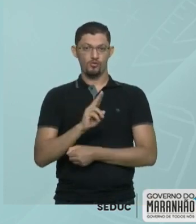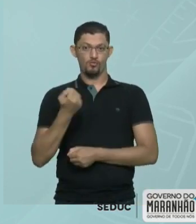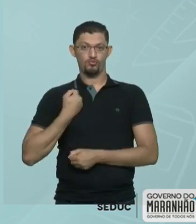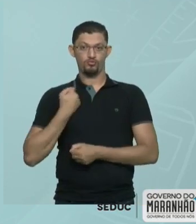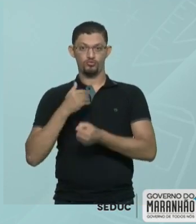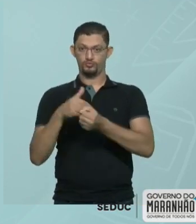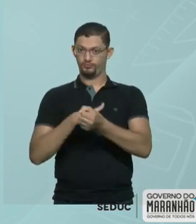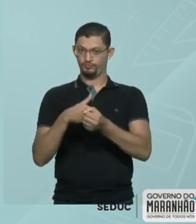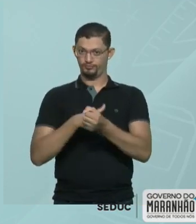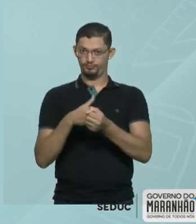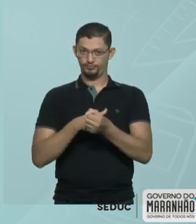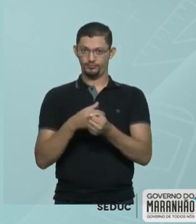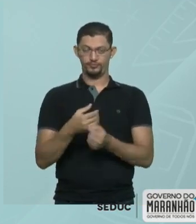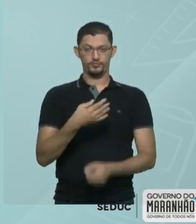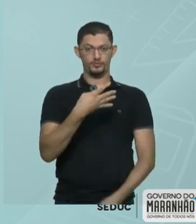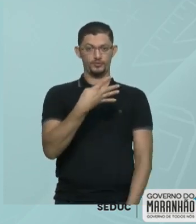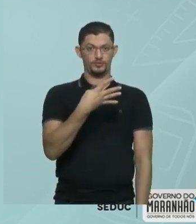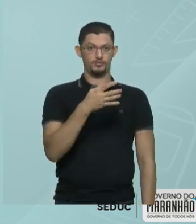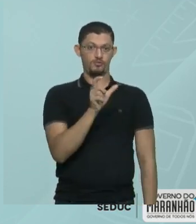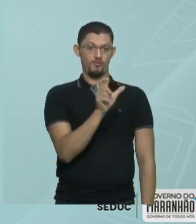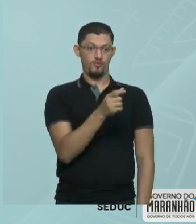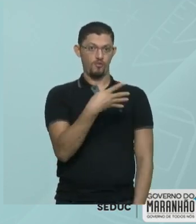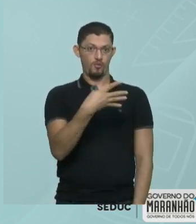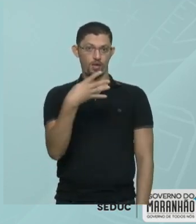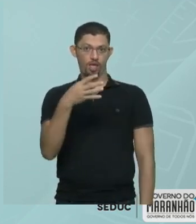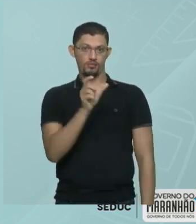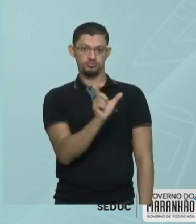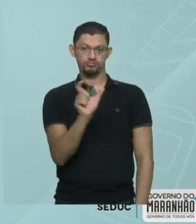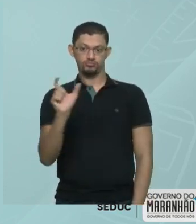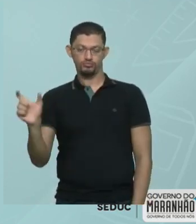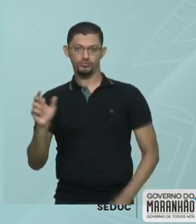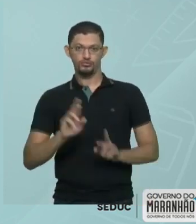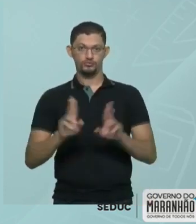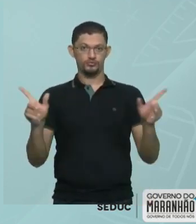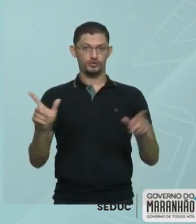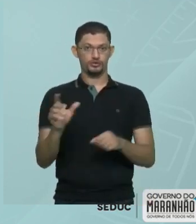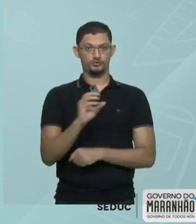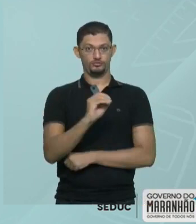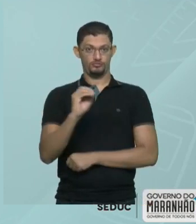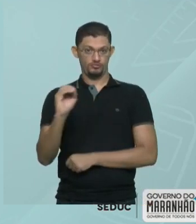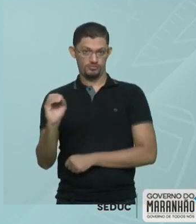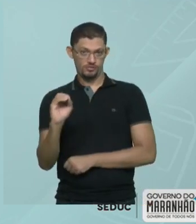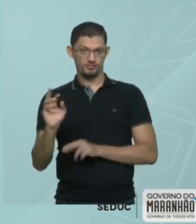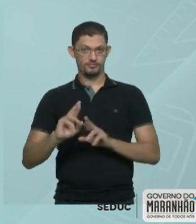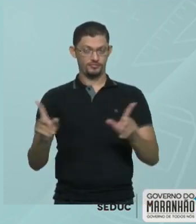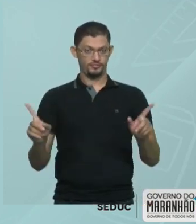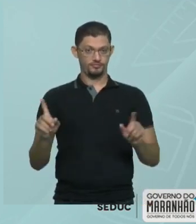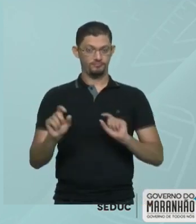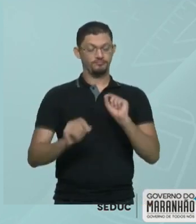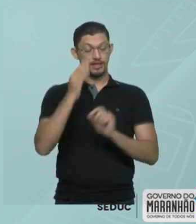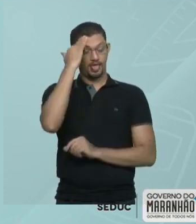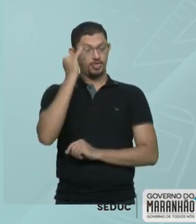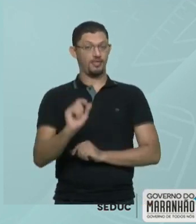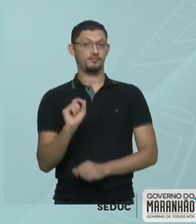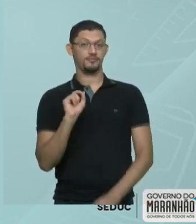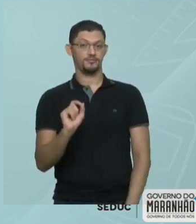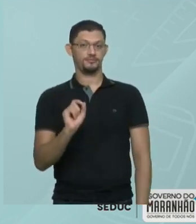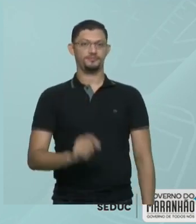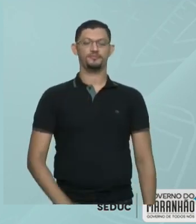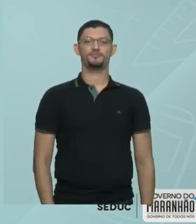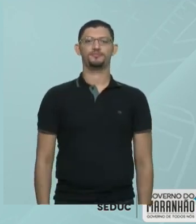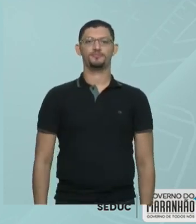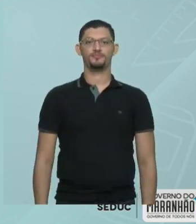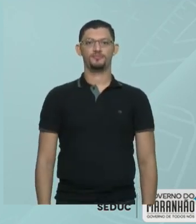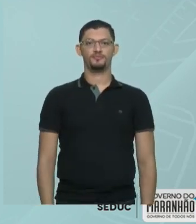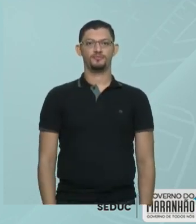um número de quatro algarismos diferentes de zero. Ela sabe que... Então, olha só o que ela sabe. O